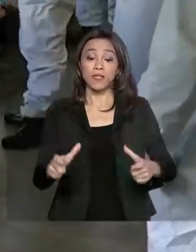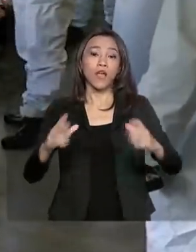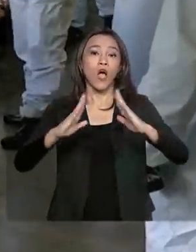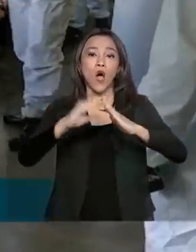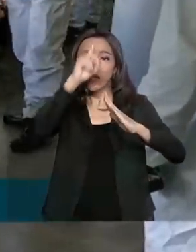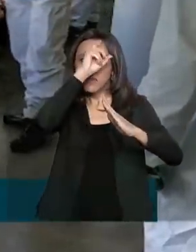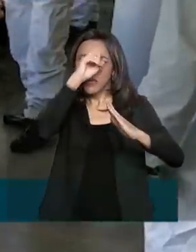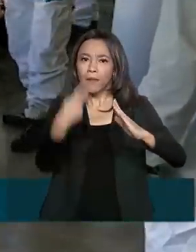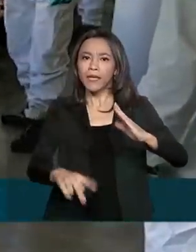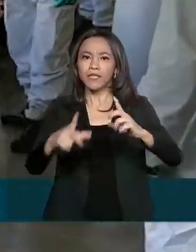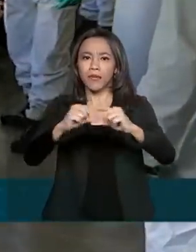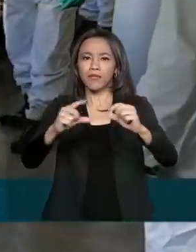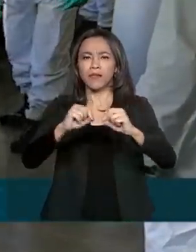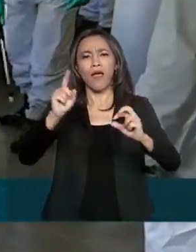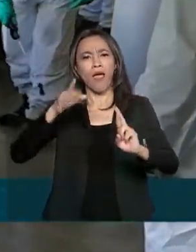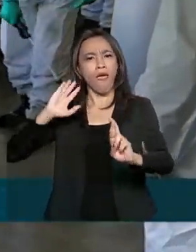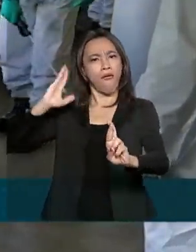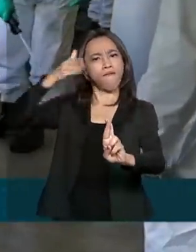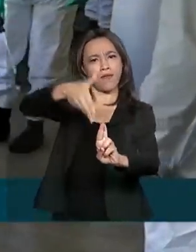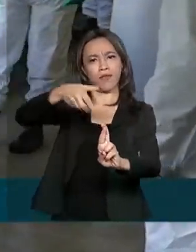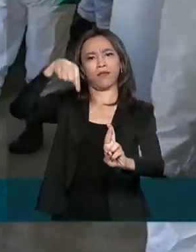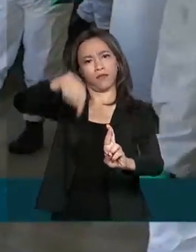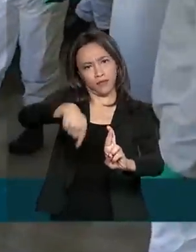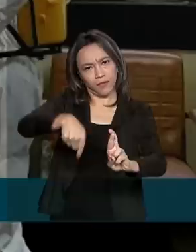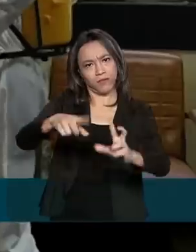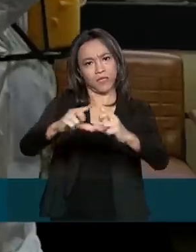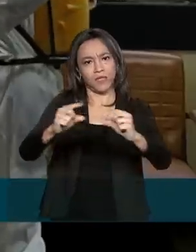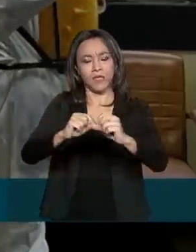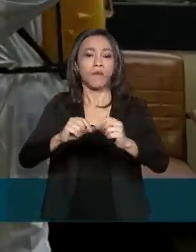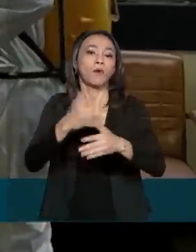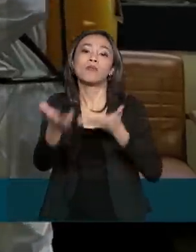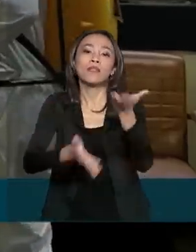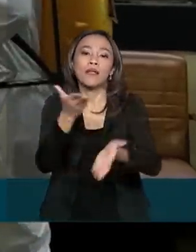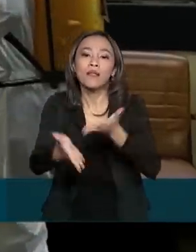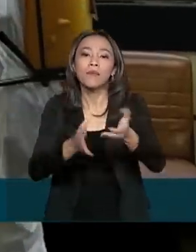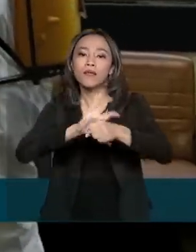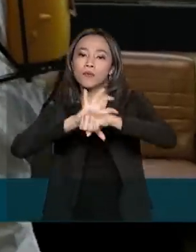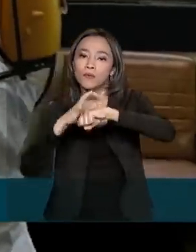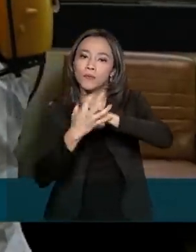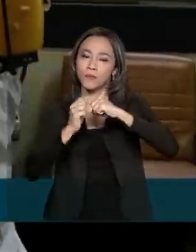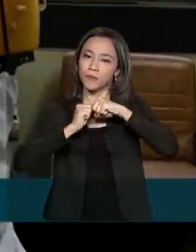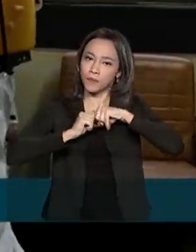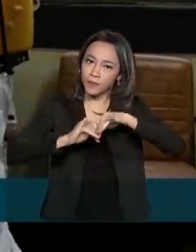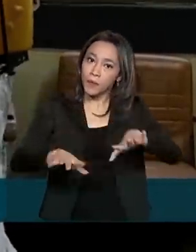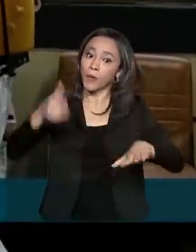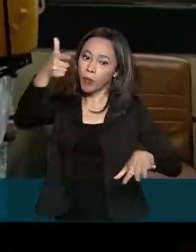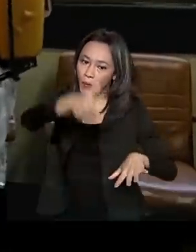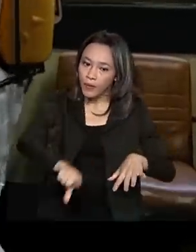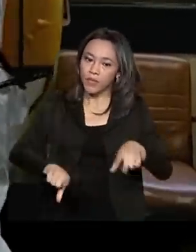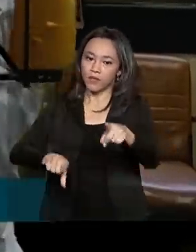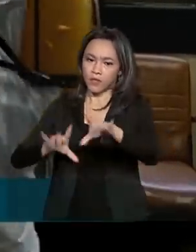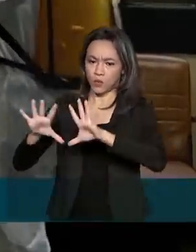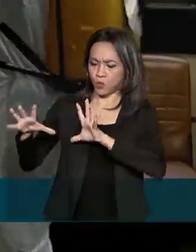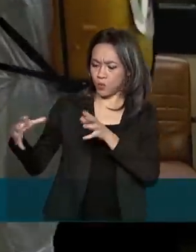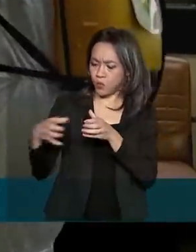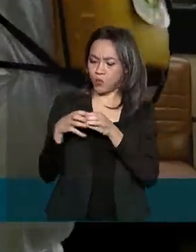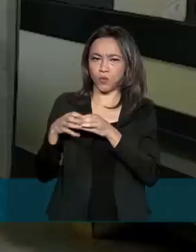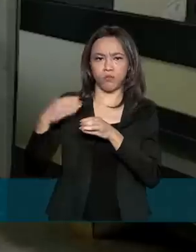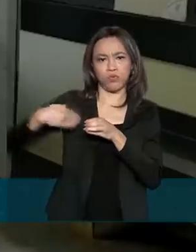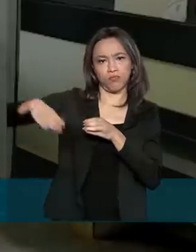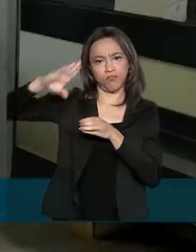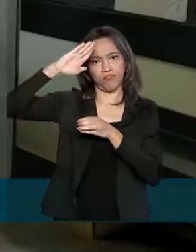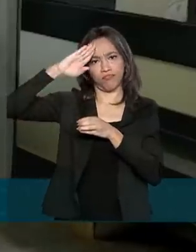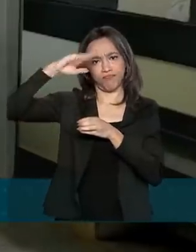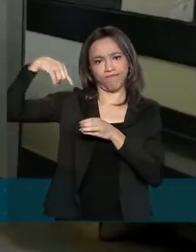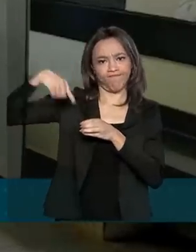Norte é referência para o tratamento da Covid-19 na capital do país. Mais uma vez, o Comando Conjunto Planalto